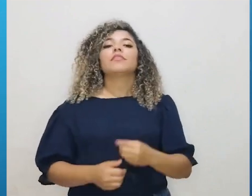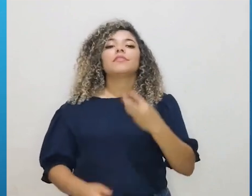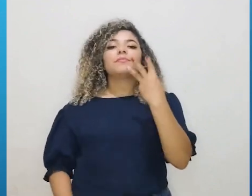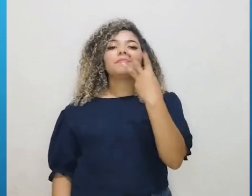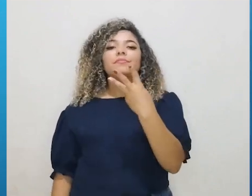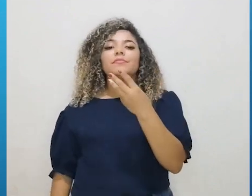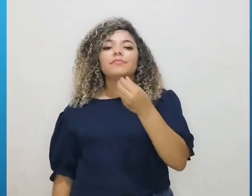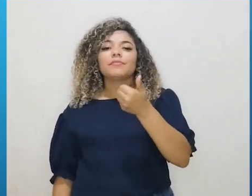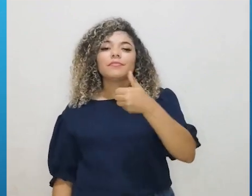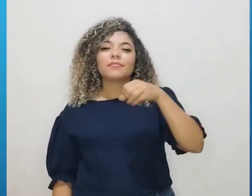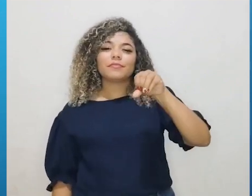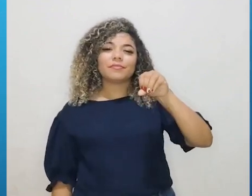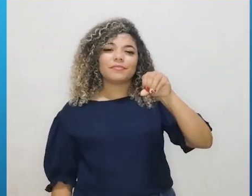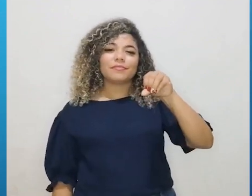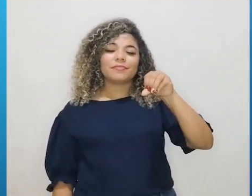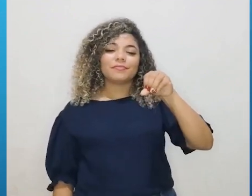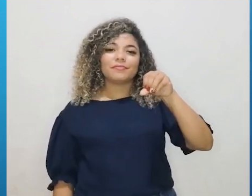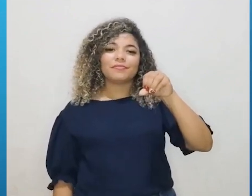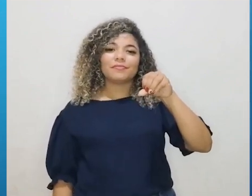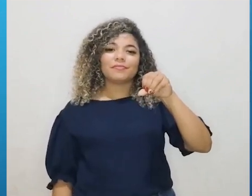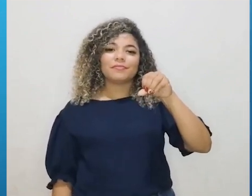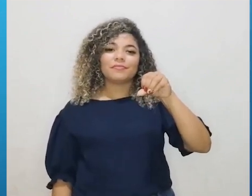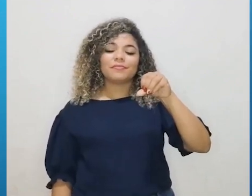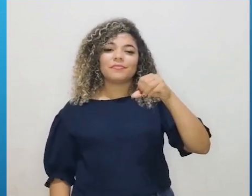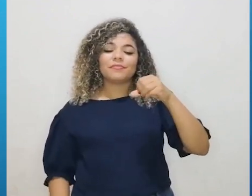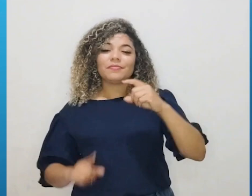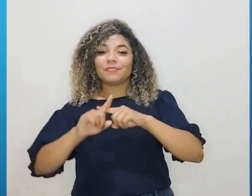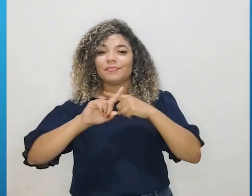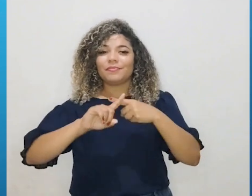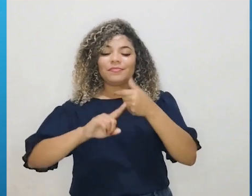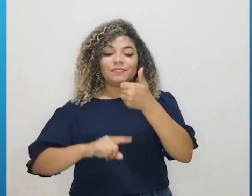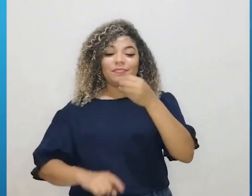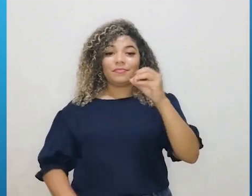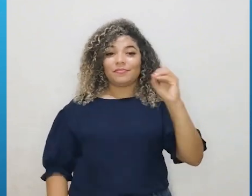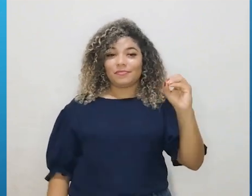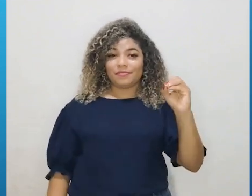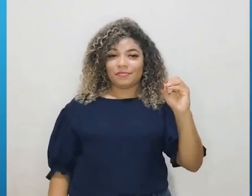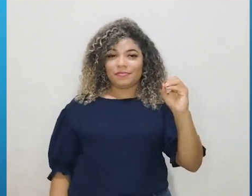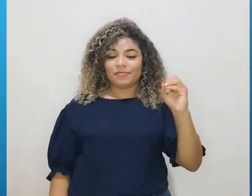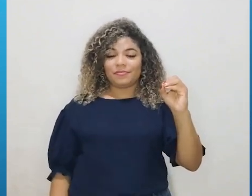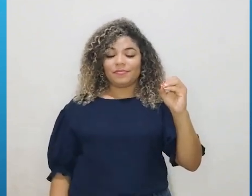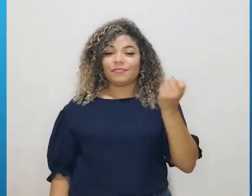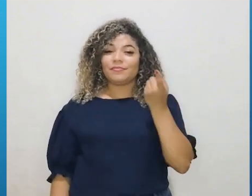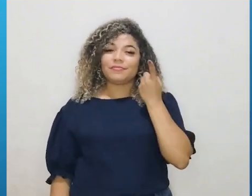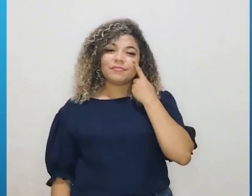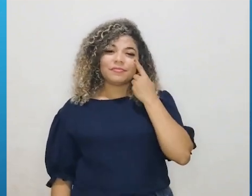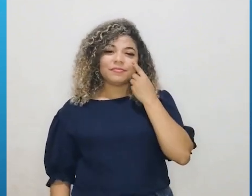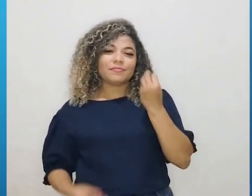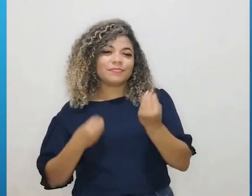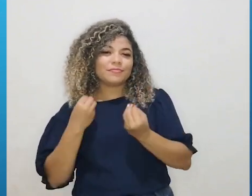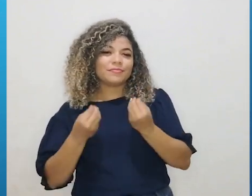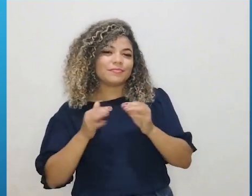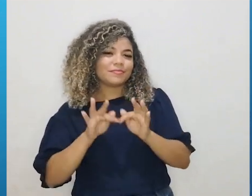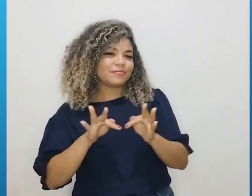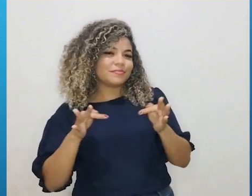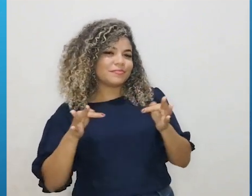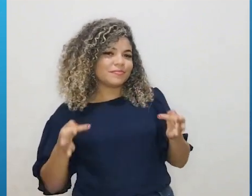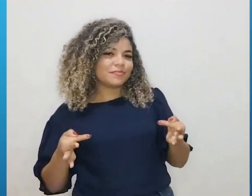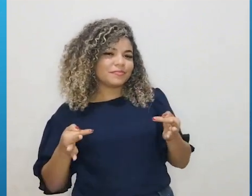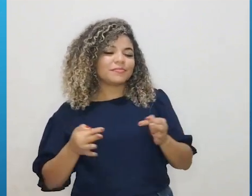319 vezes 100. Olha só como ficou simples agora.